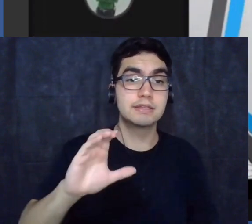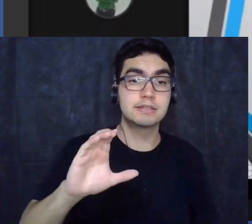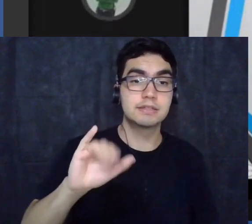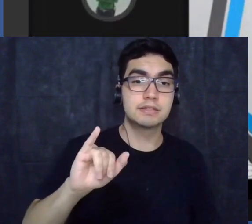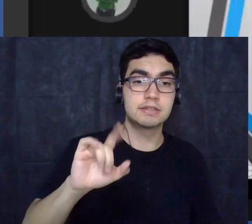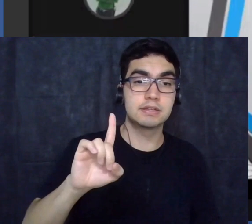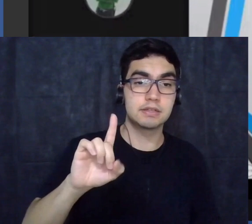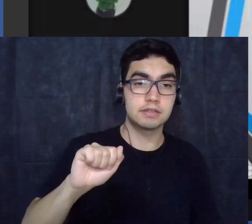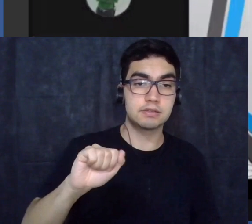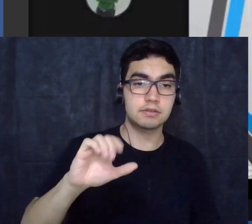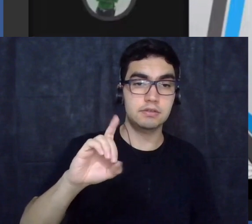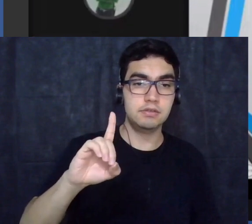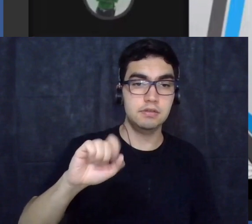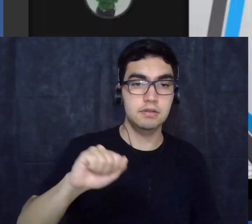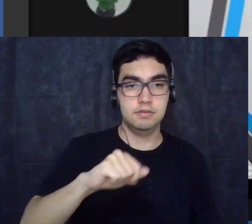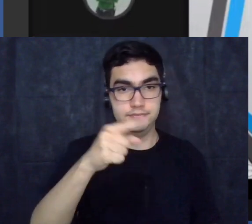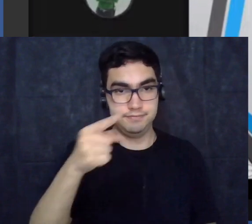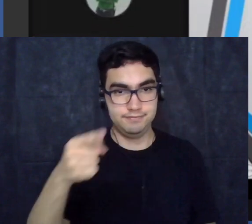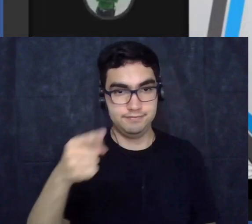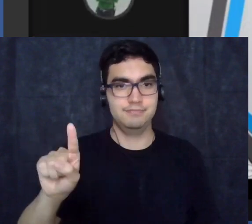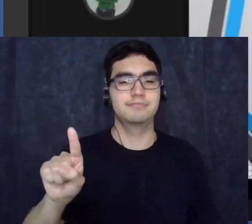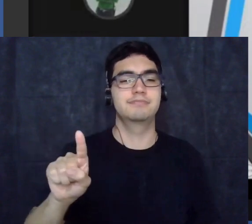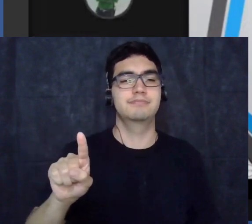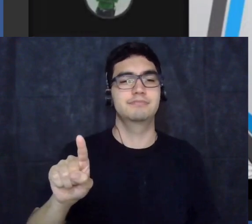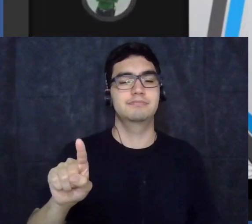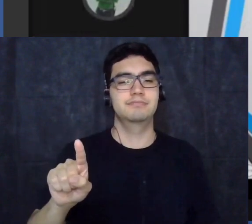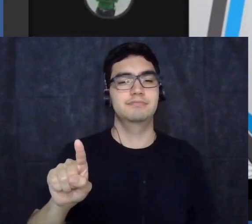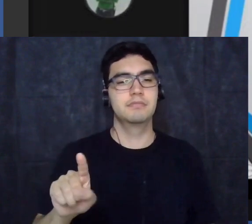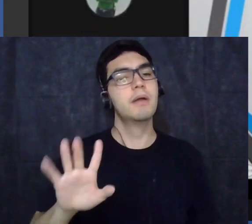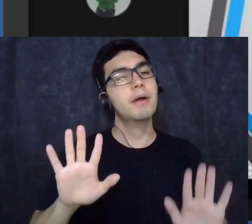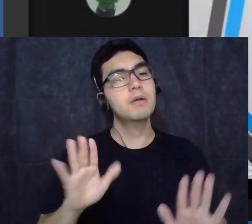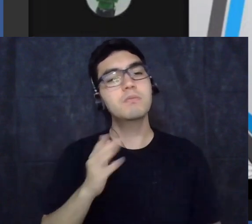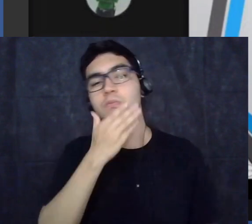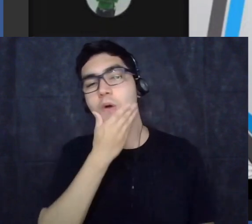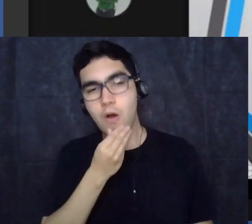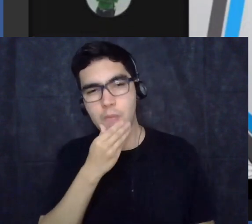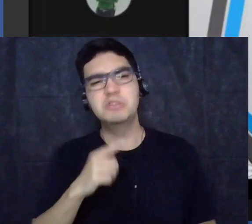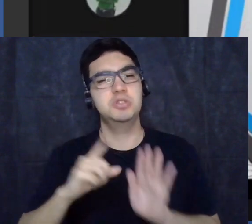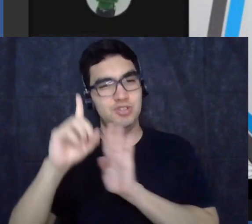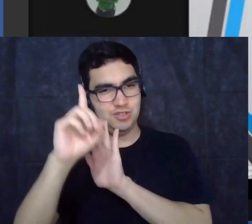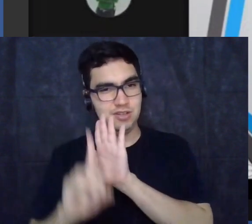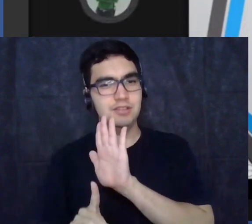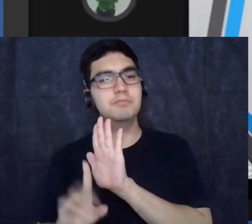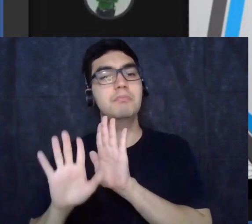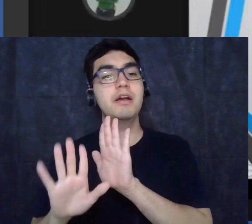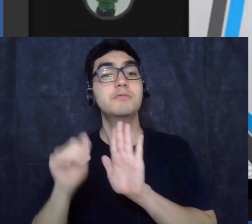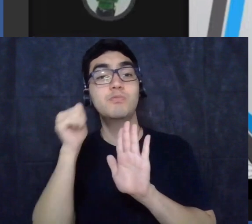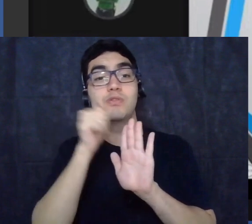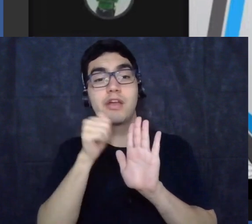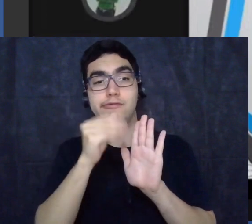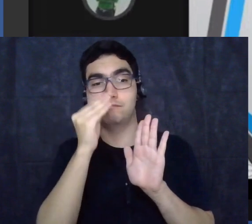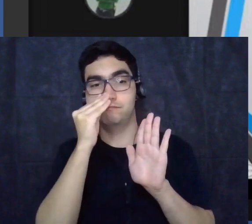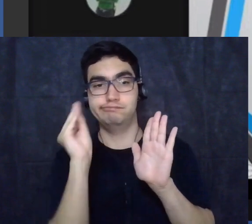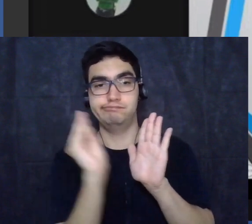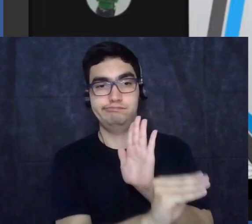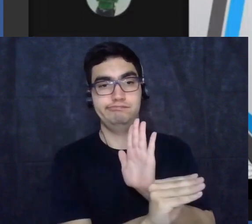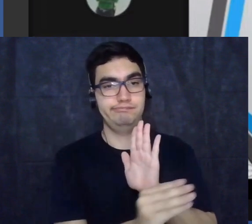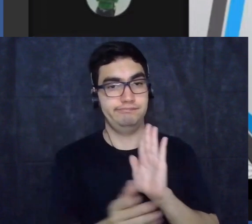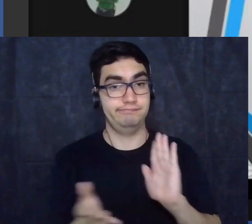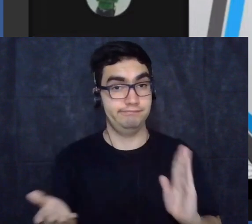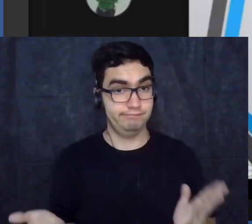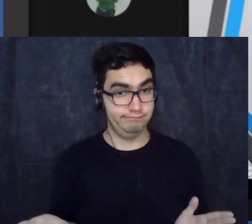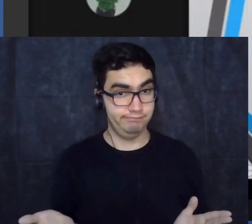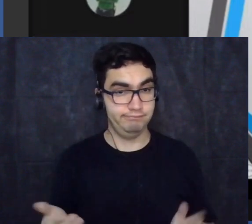novos direitos aos homens, mas isso excluía as mulheres. aí nós temos algumas datas